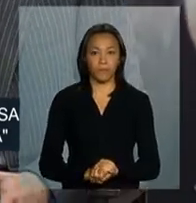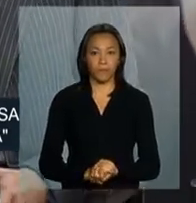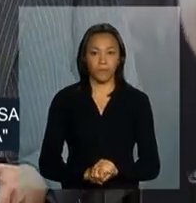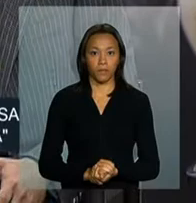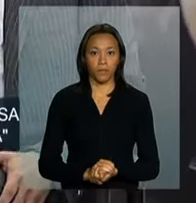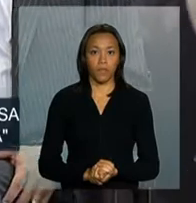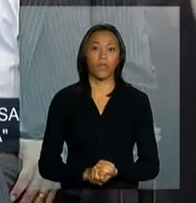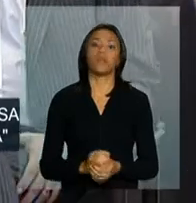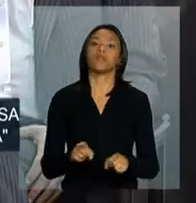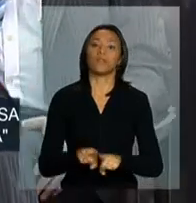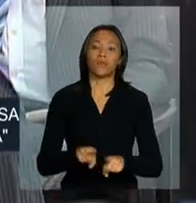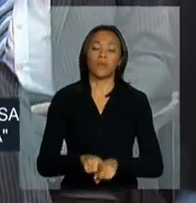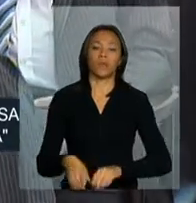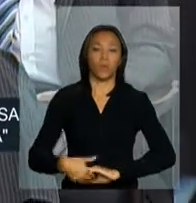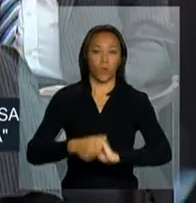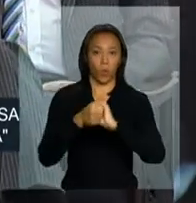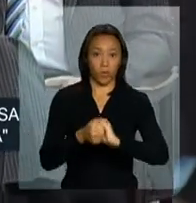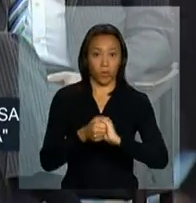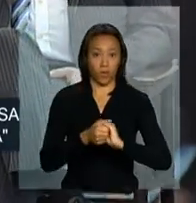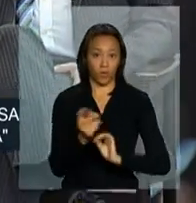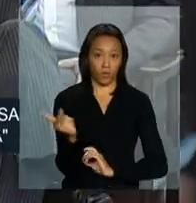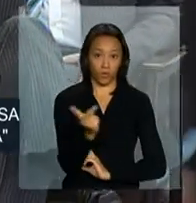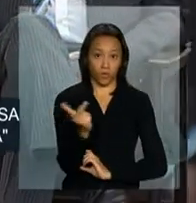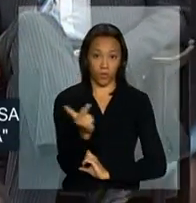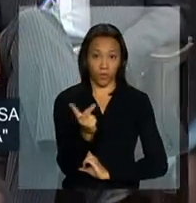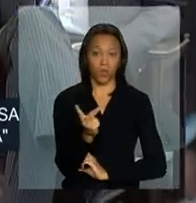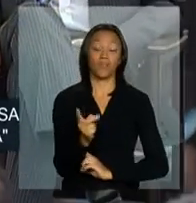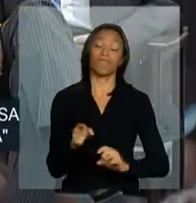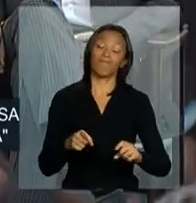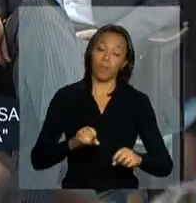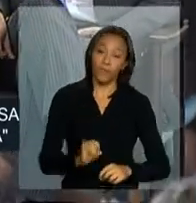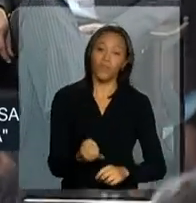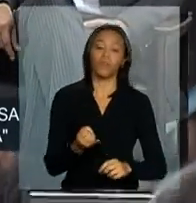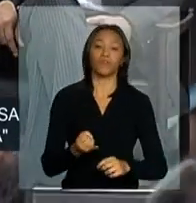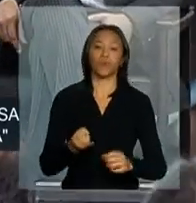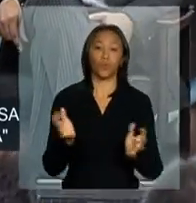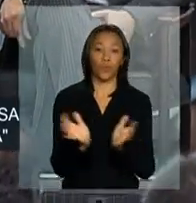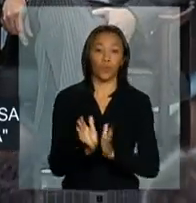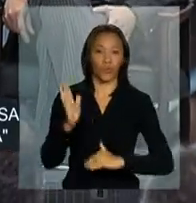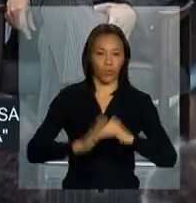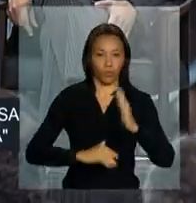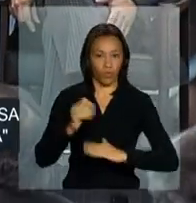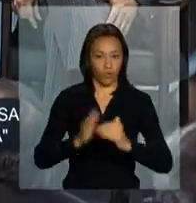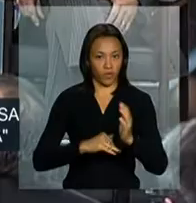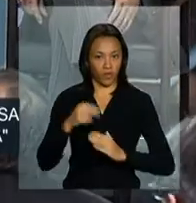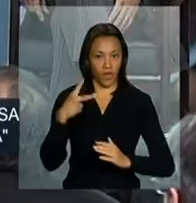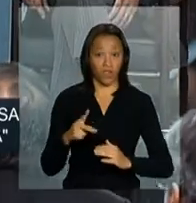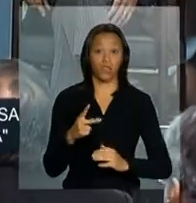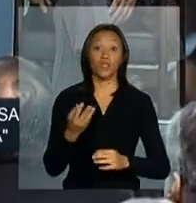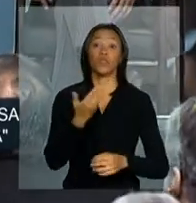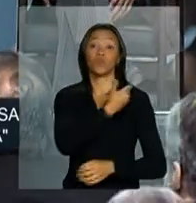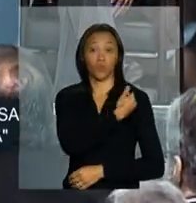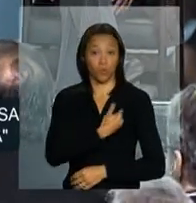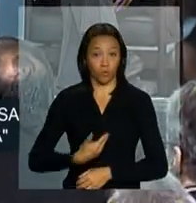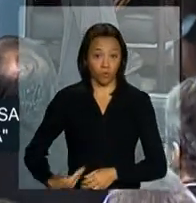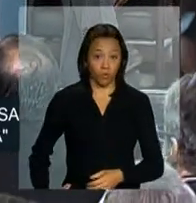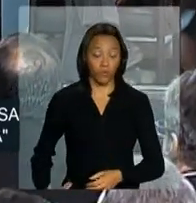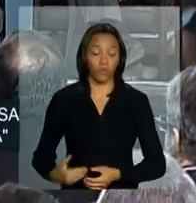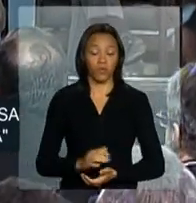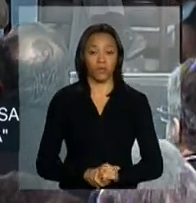Ao cumprimentar os dois, eu cumprimento a equipe, o centro da equipe do governo que leva